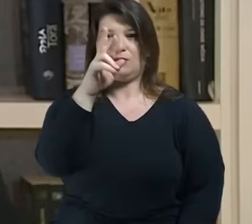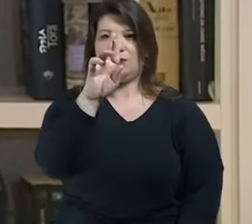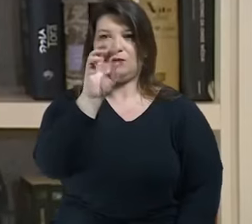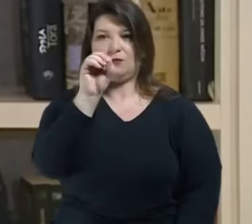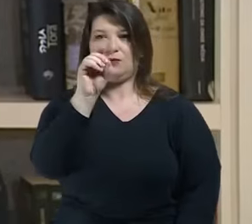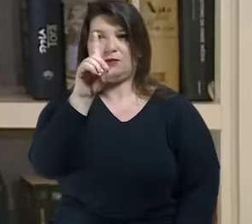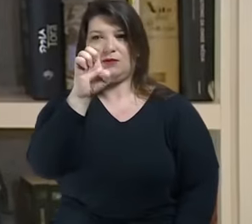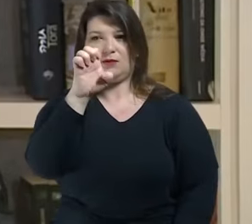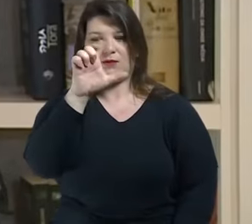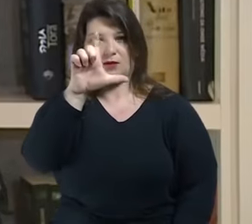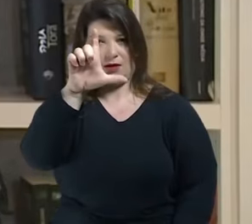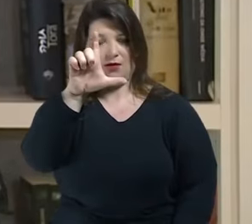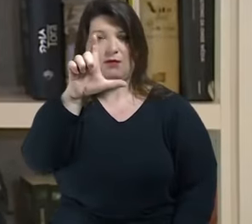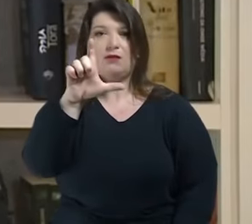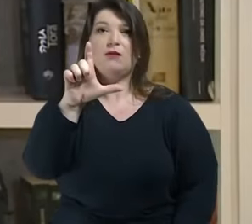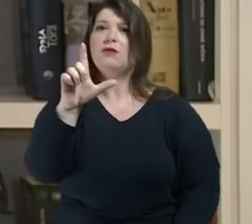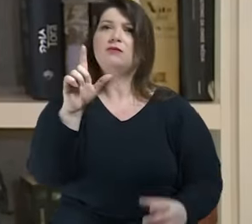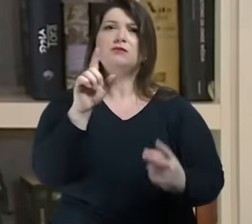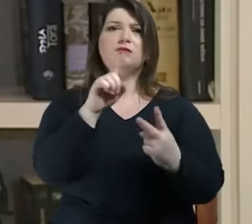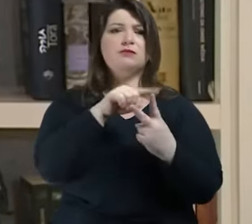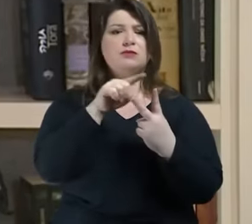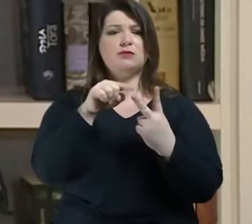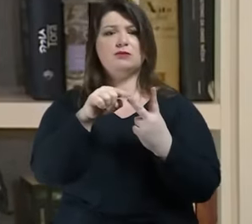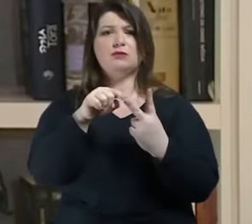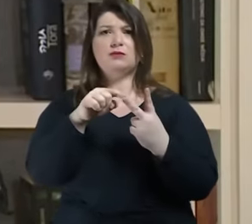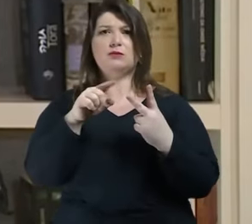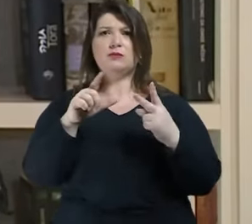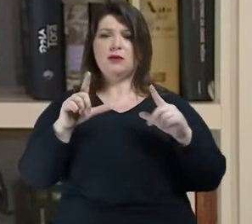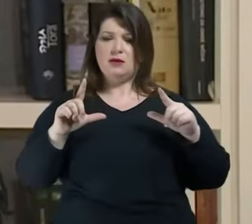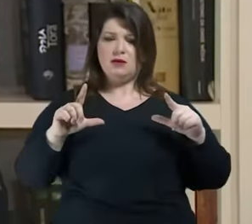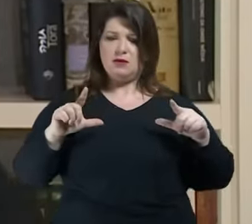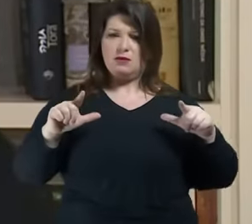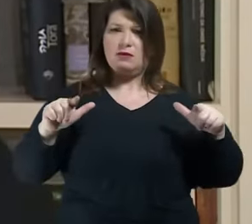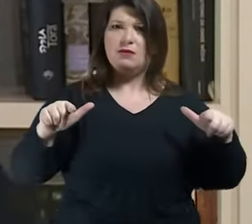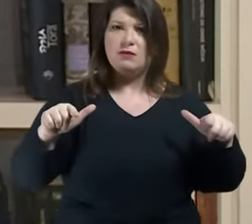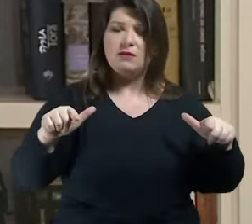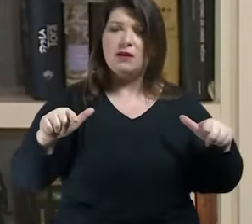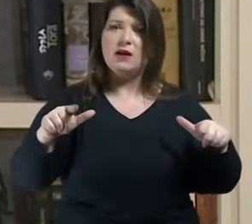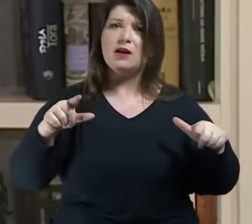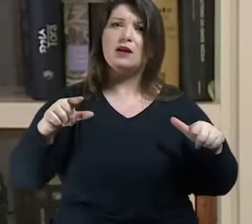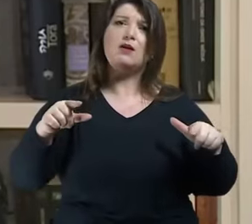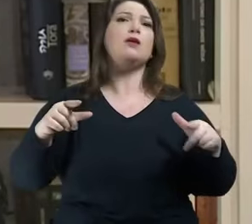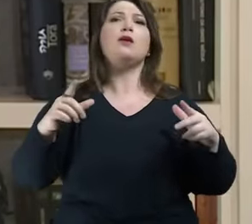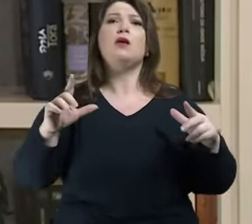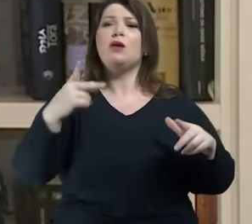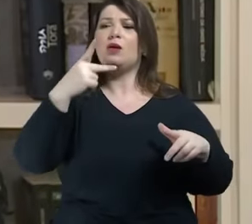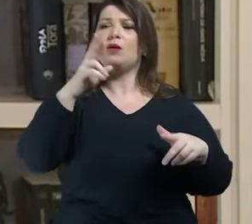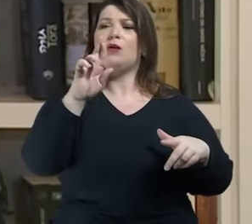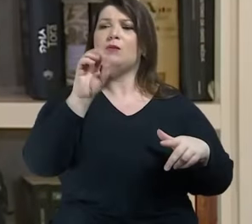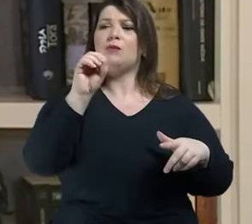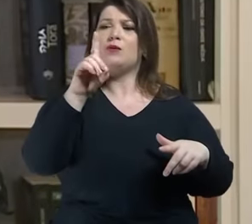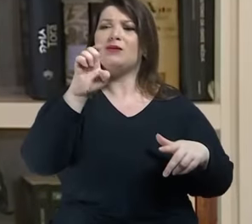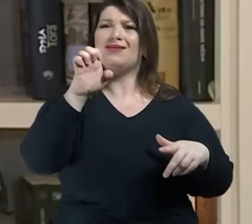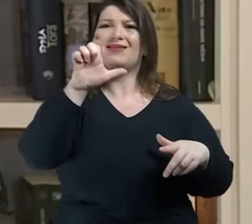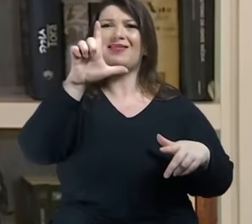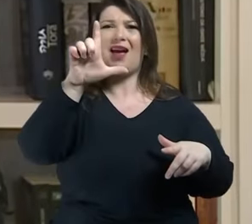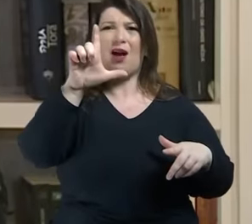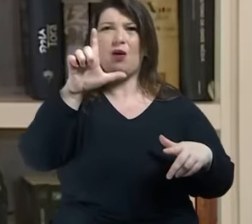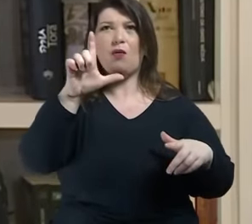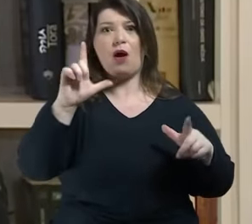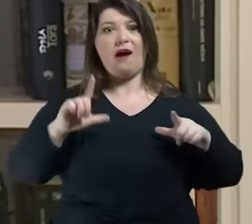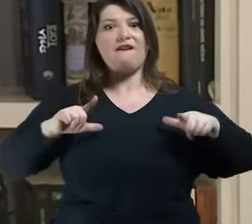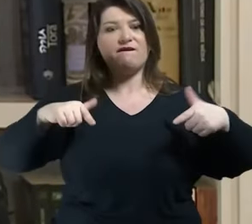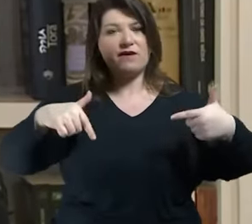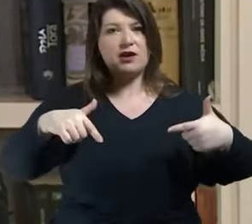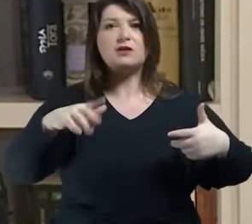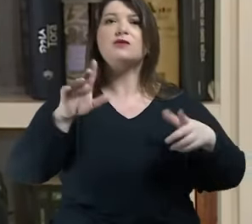avanço eu caminho eu vou para a frente pro del mas é também pro del ou seja para Deus porque só Deus